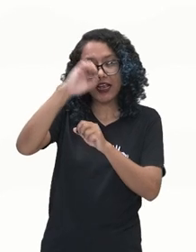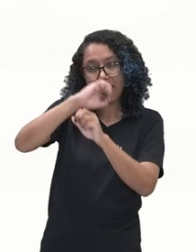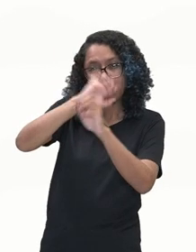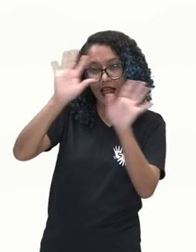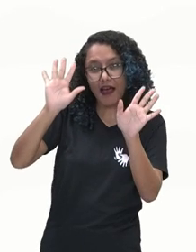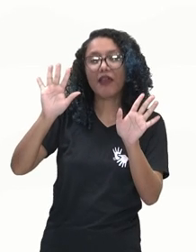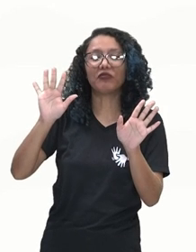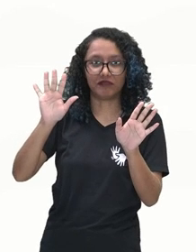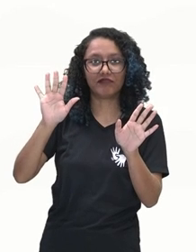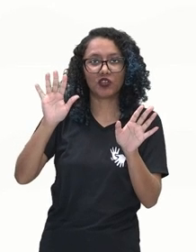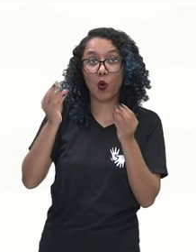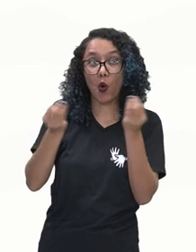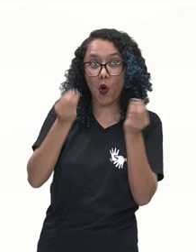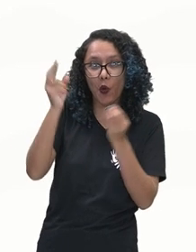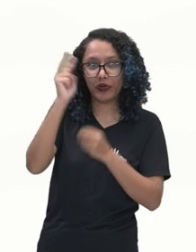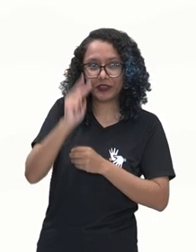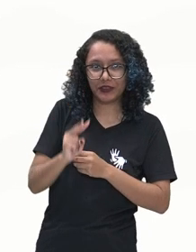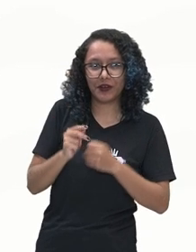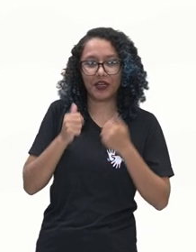ó...